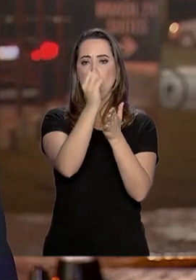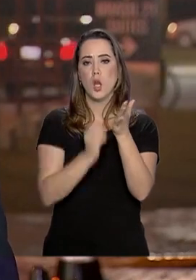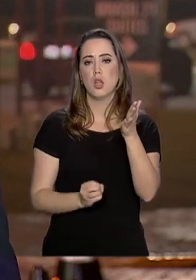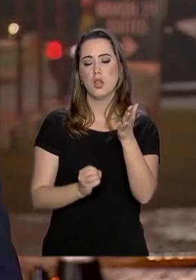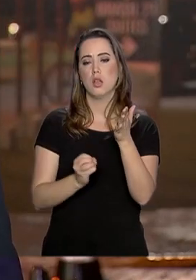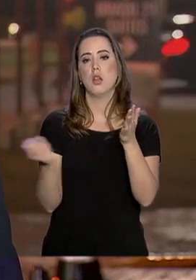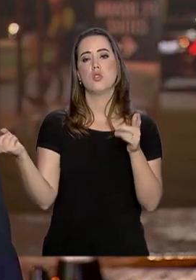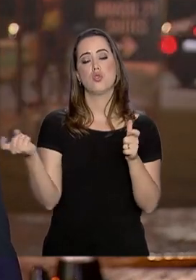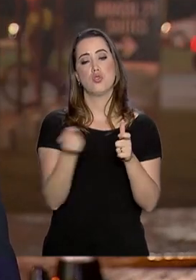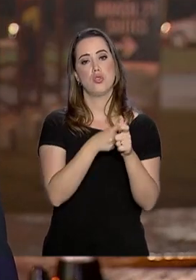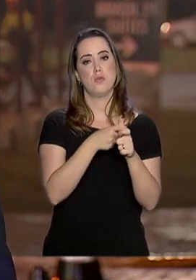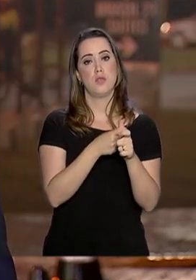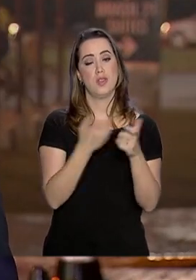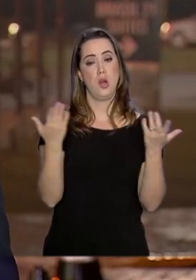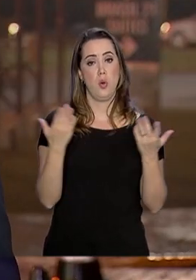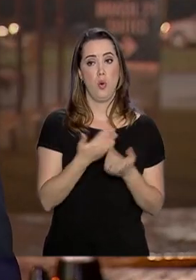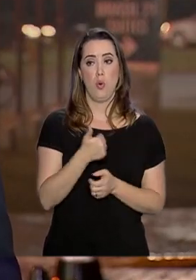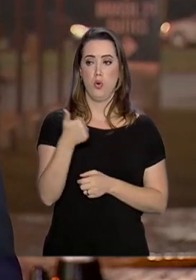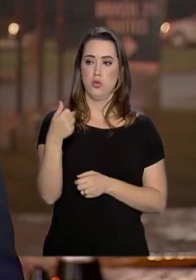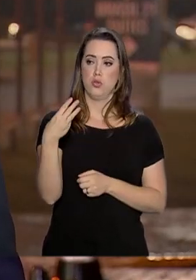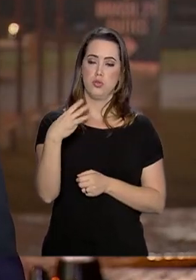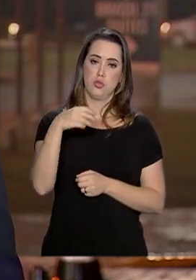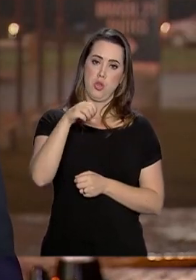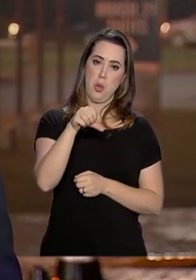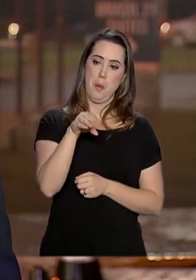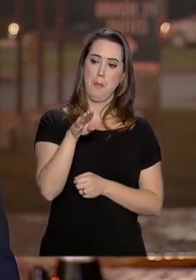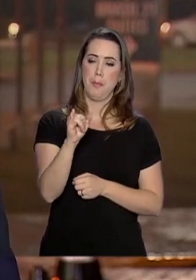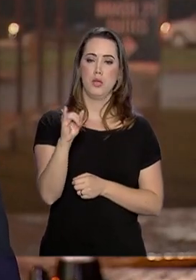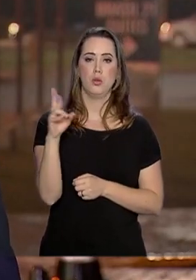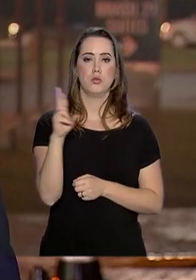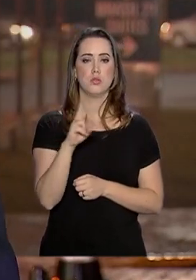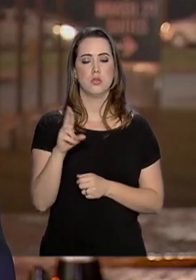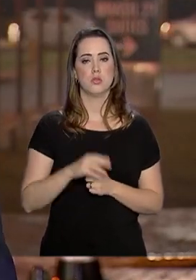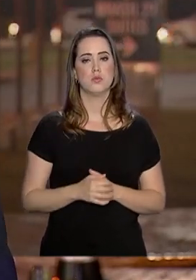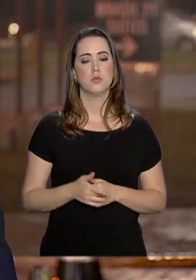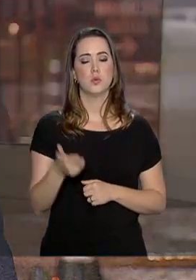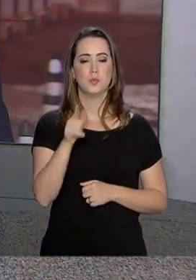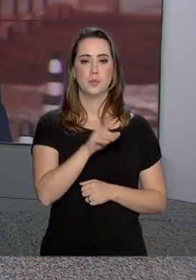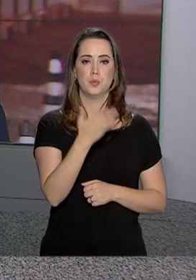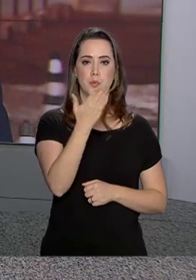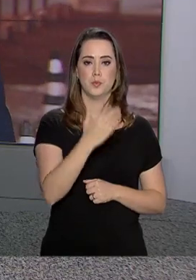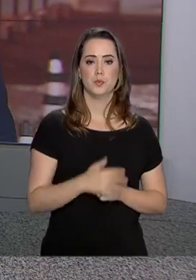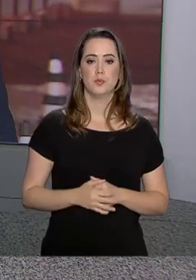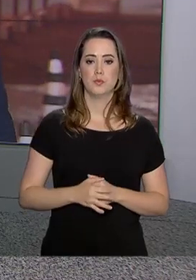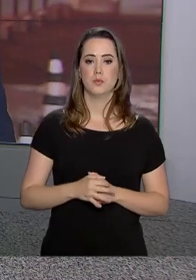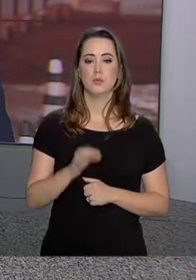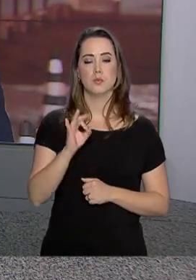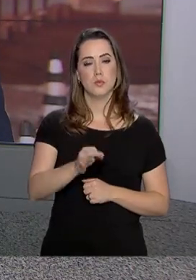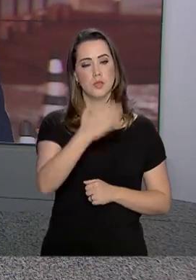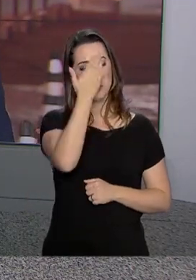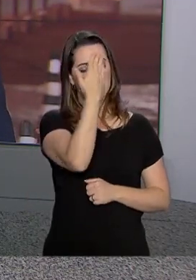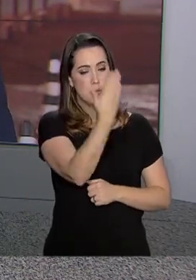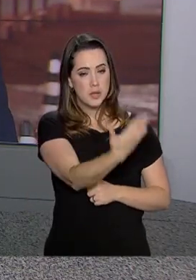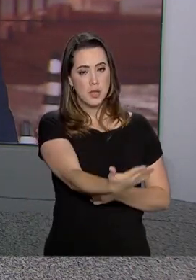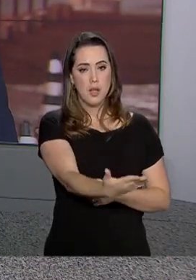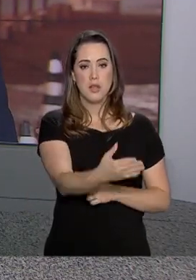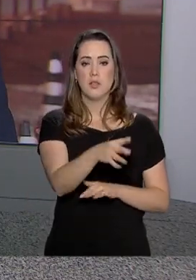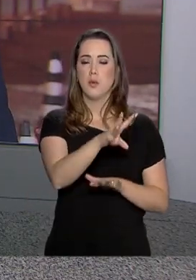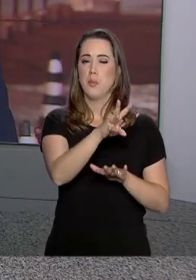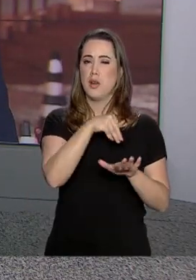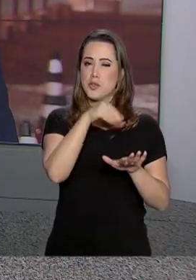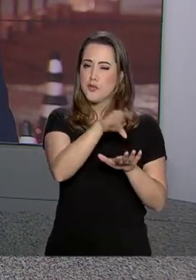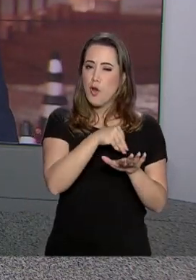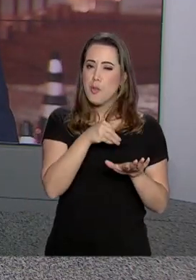déficit primário, hoje, em R 139 bilhões. Eu volto com você, Alessandra. Muito obrigada, Pablo. Pelas